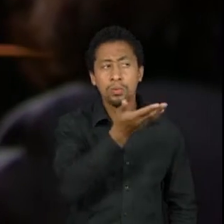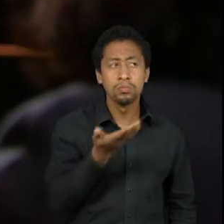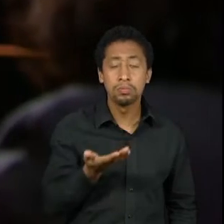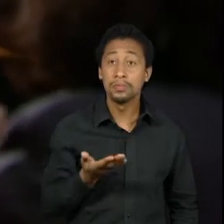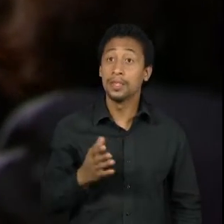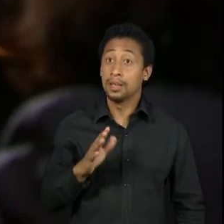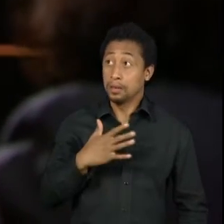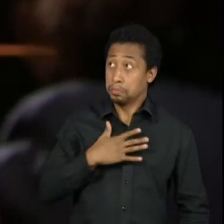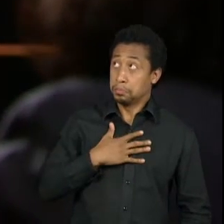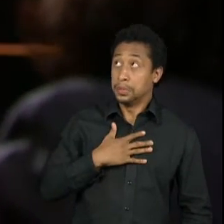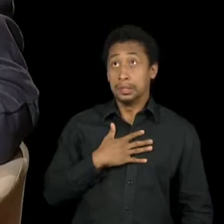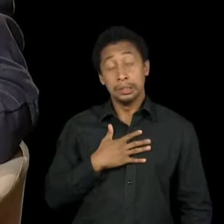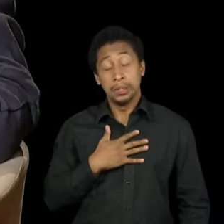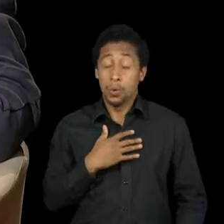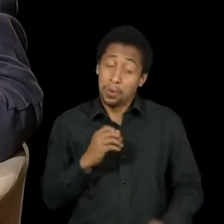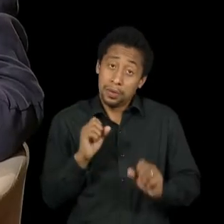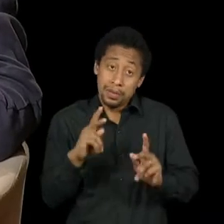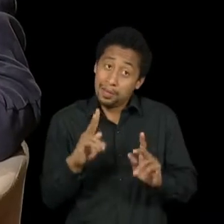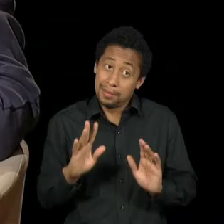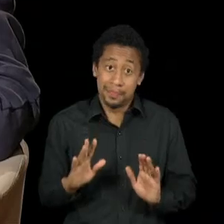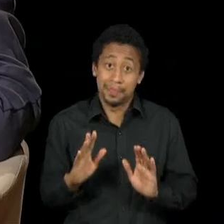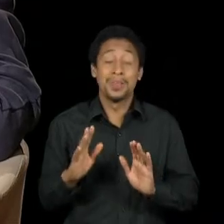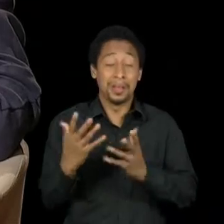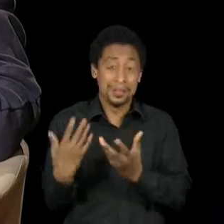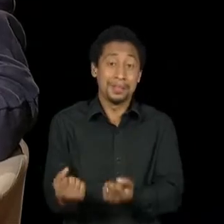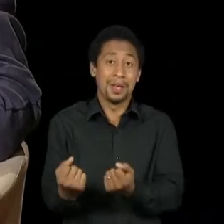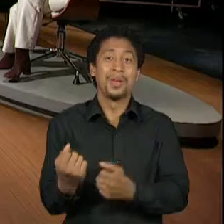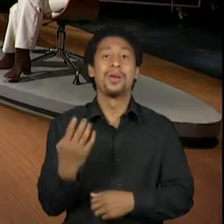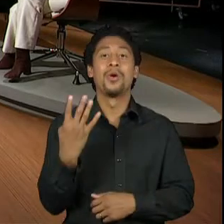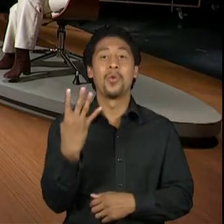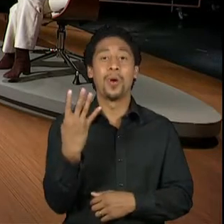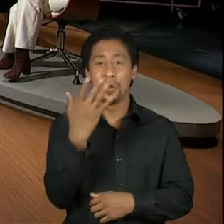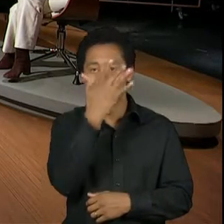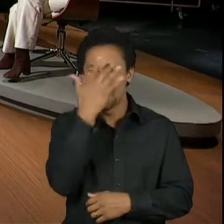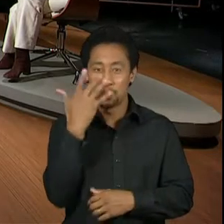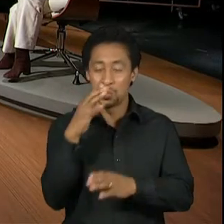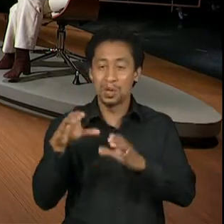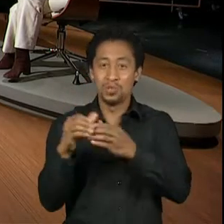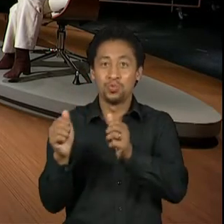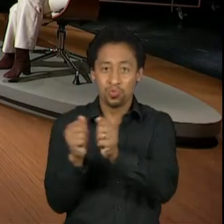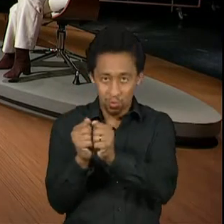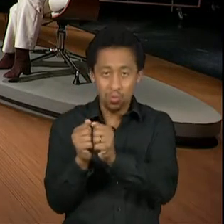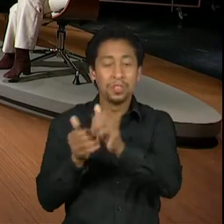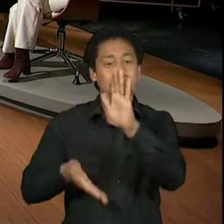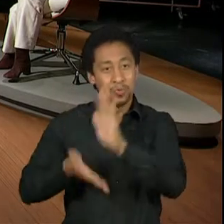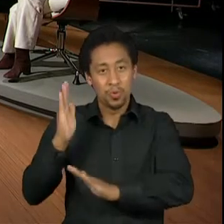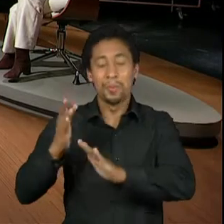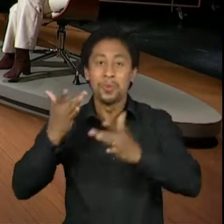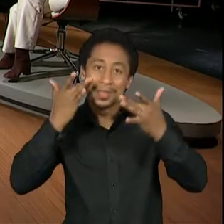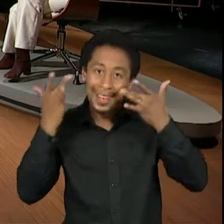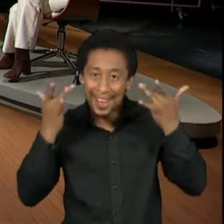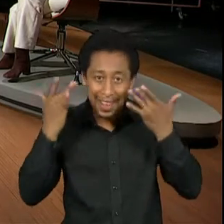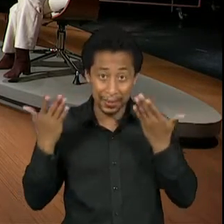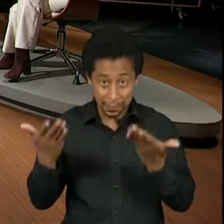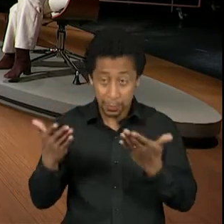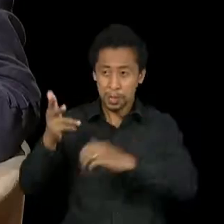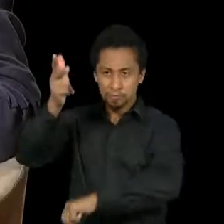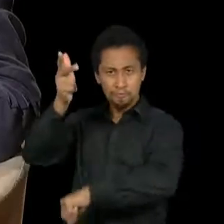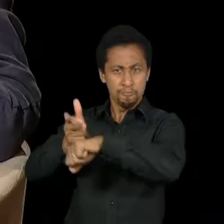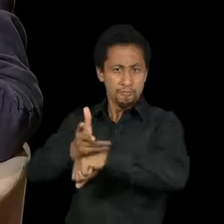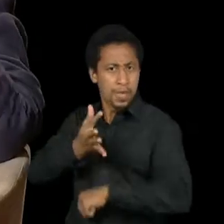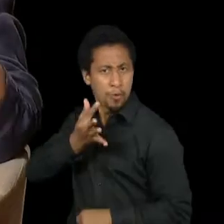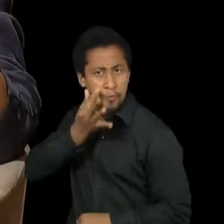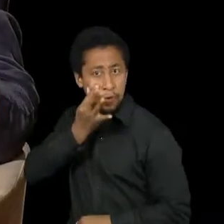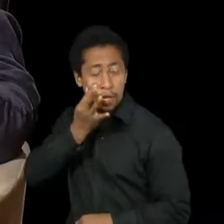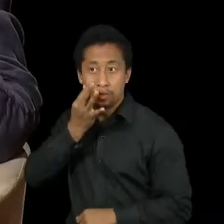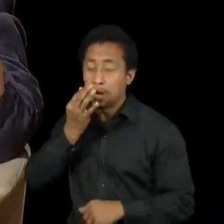E aí a gente foi lá para o teatro na... No Franco Zampari. Exatamente. E fizemos um programa ao vivo.